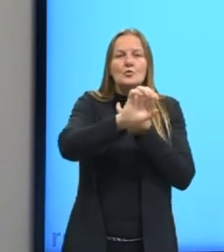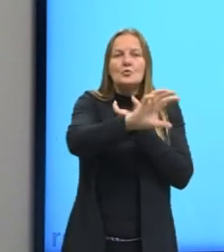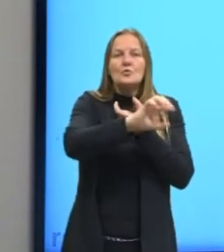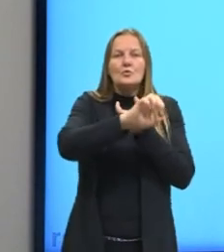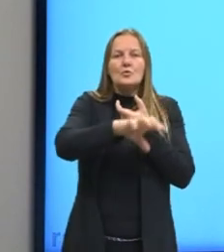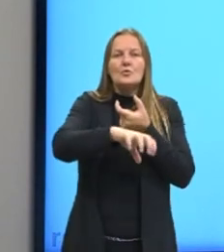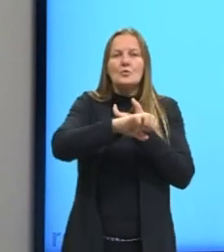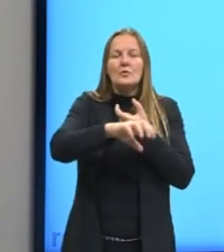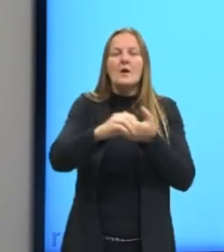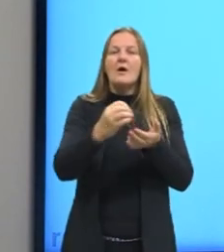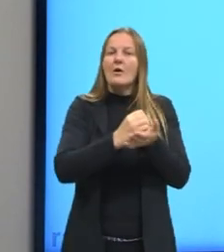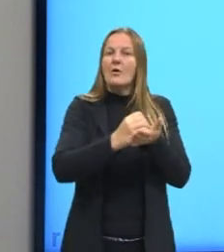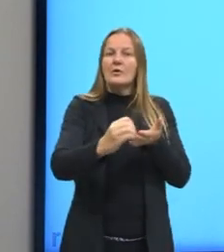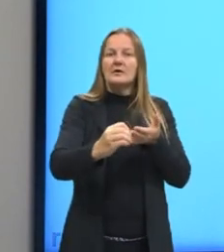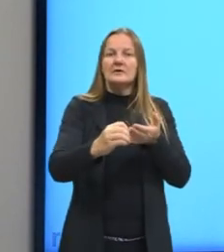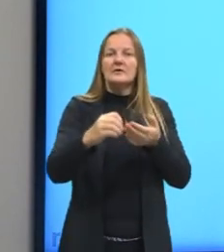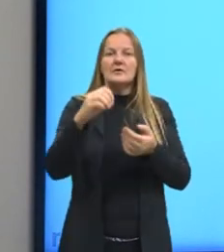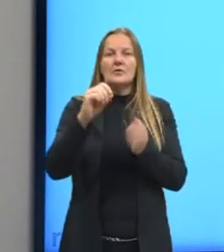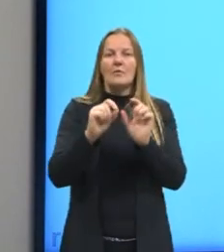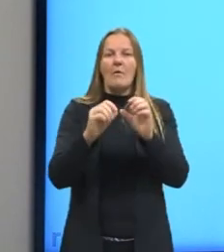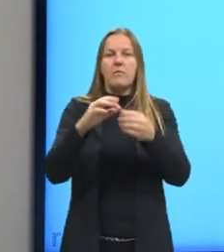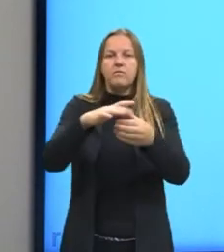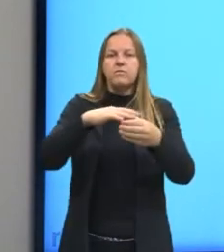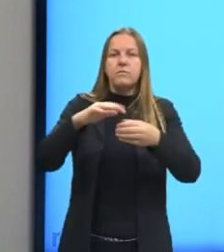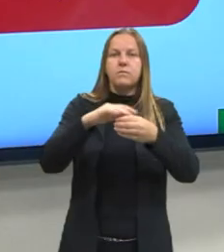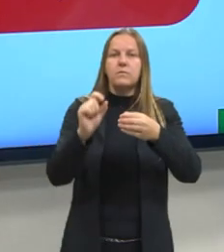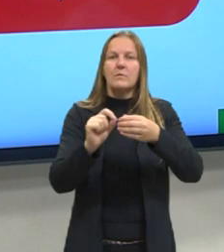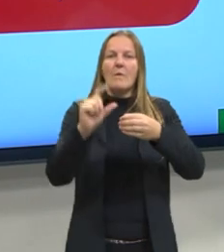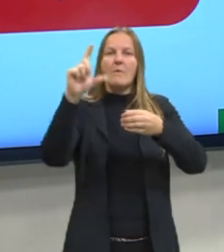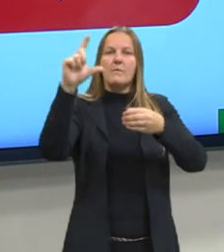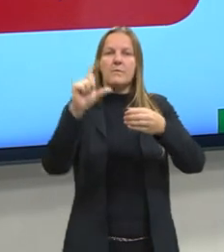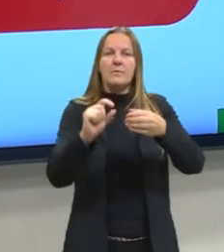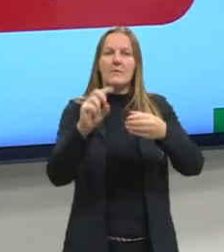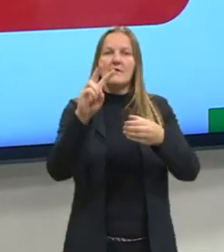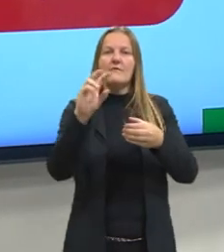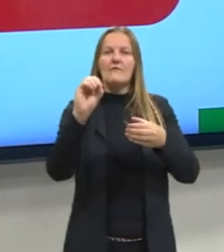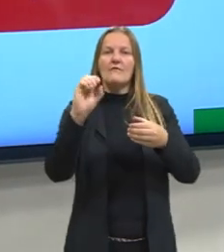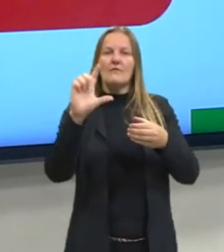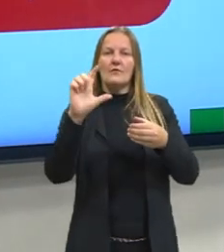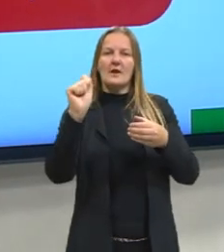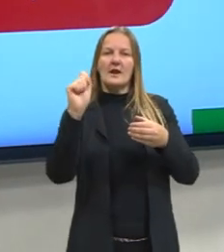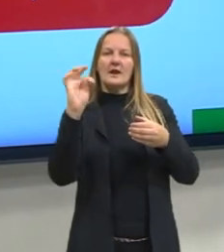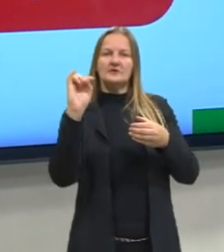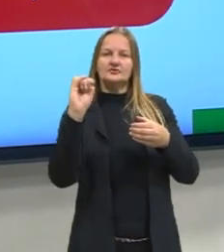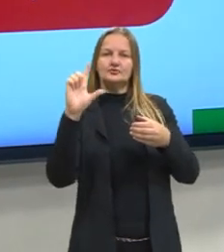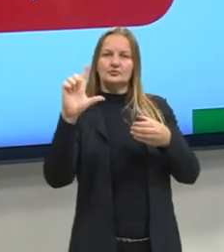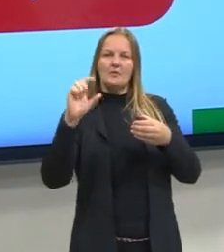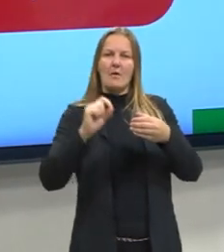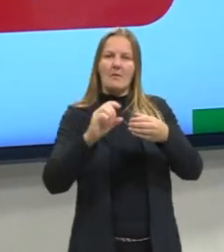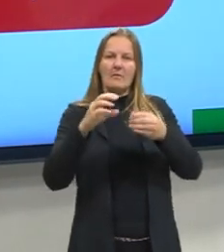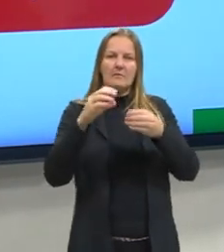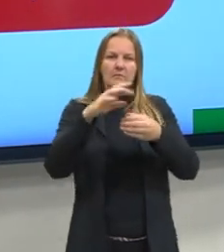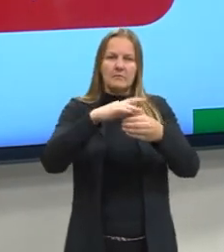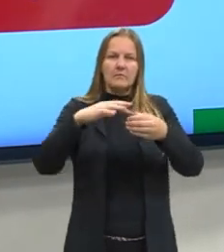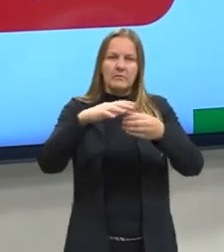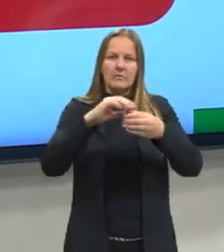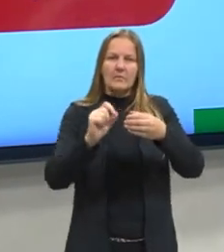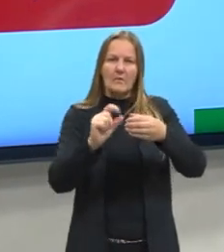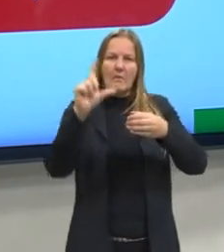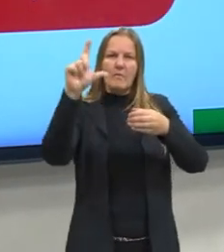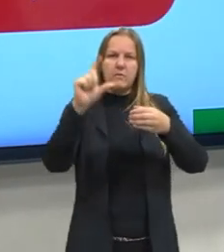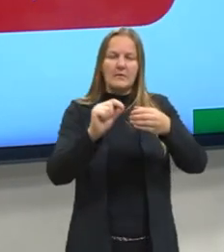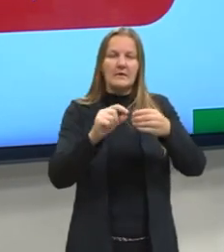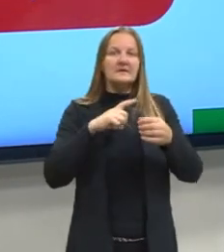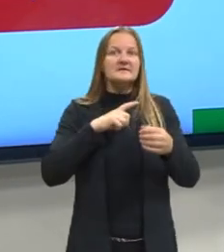orgânicos voláteis. O que são compostos voláteis? São aqueles compostos característicos por cheiros. Não só